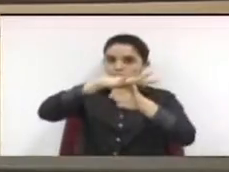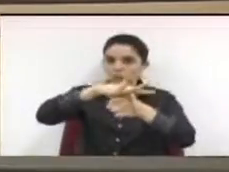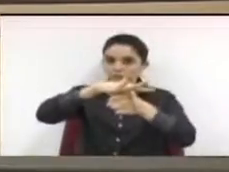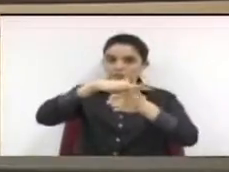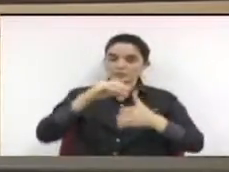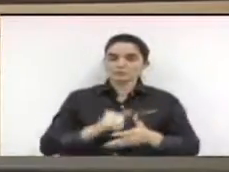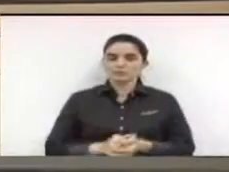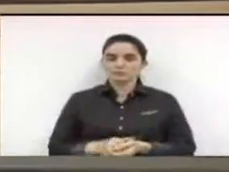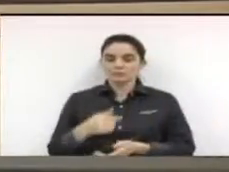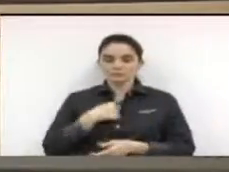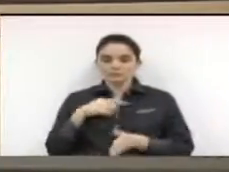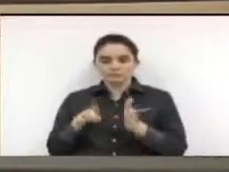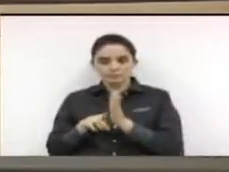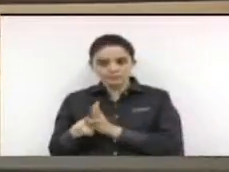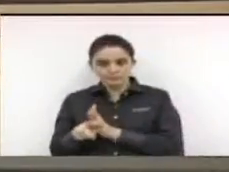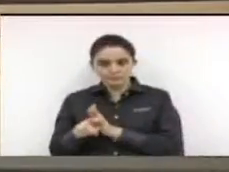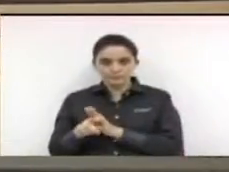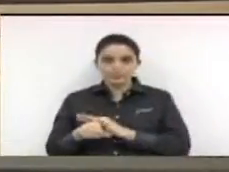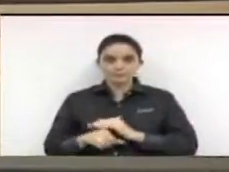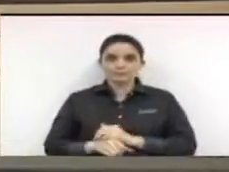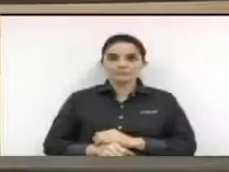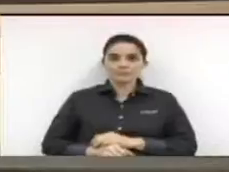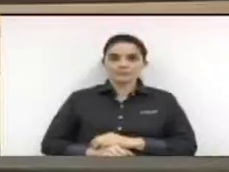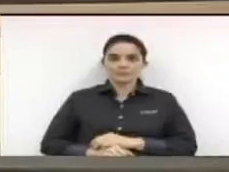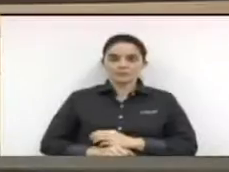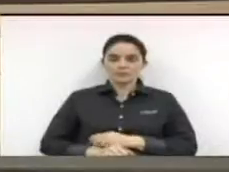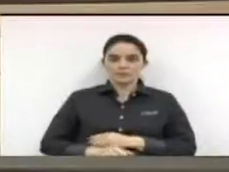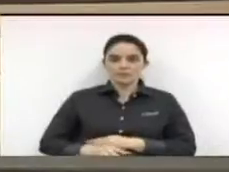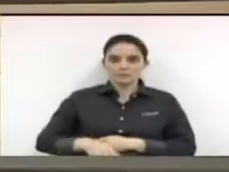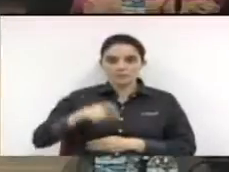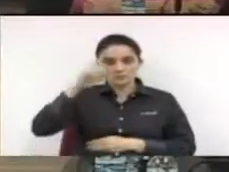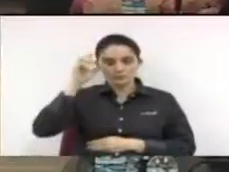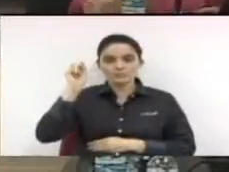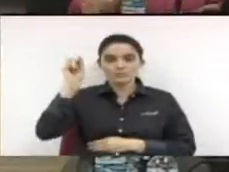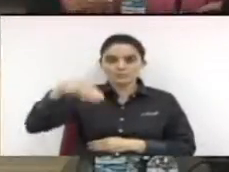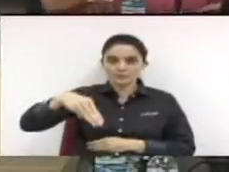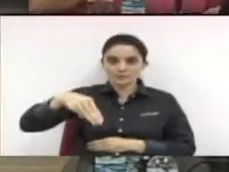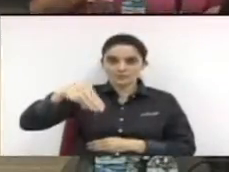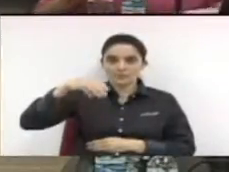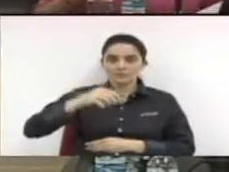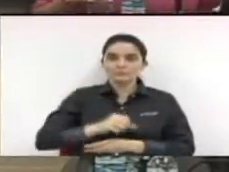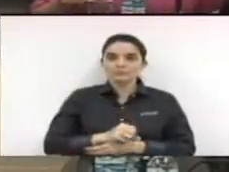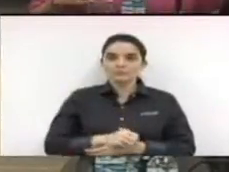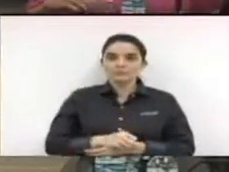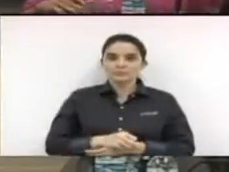consulto o vereador Edivaldo Soares Antunes. Sim. O vereador Farid Zayn.